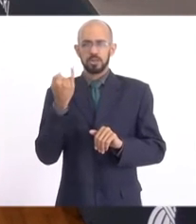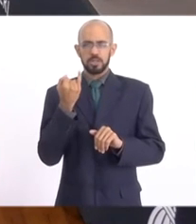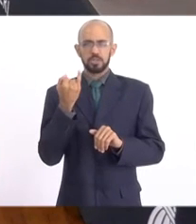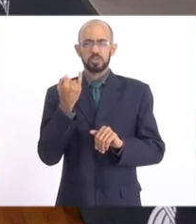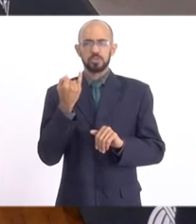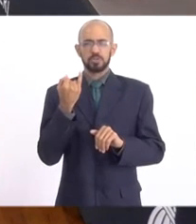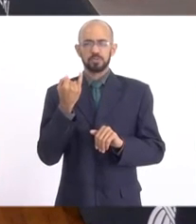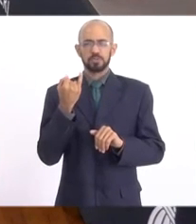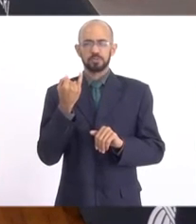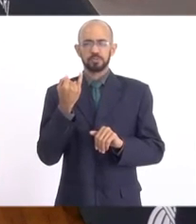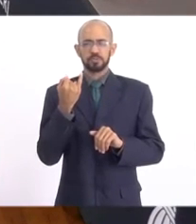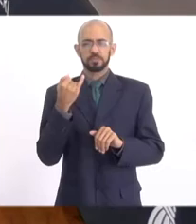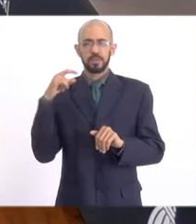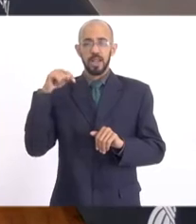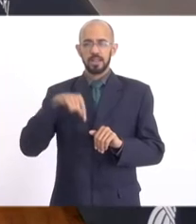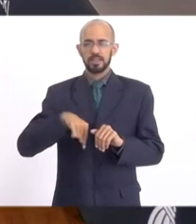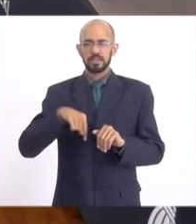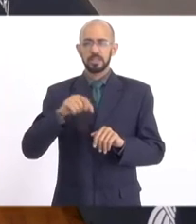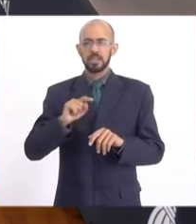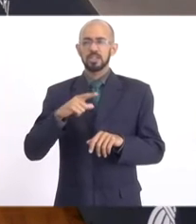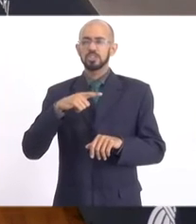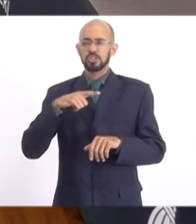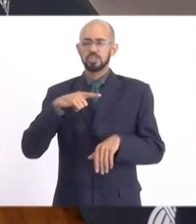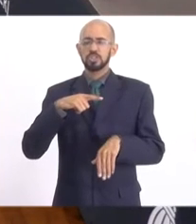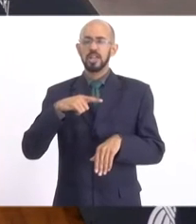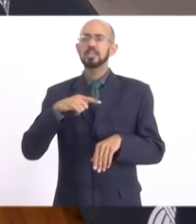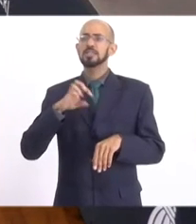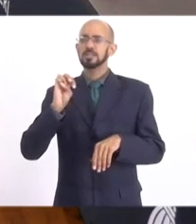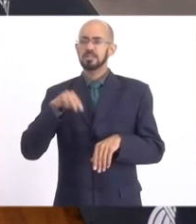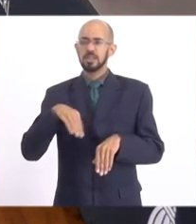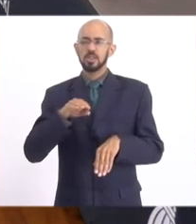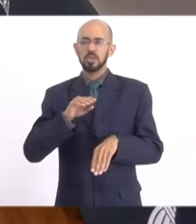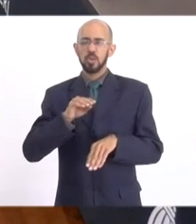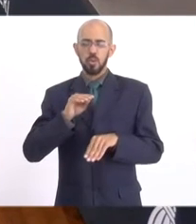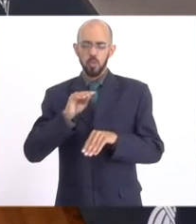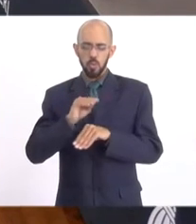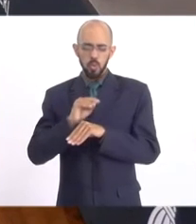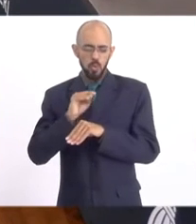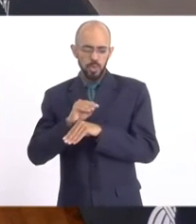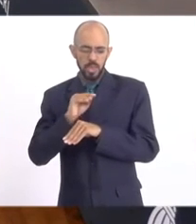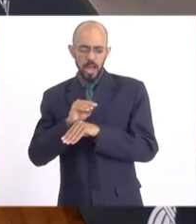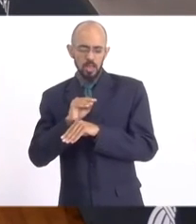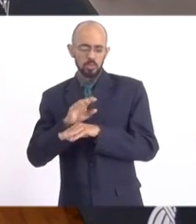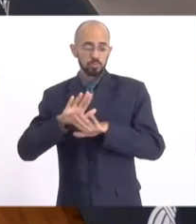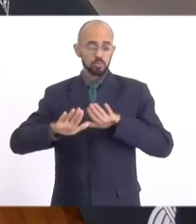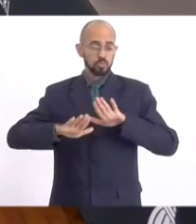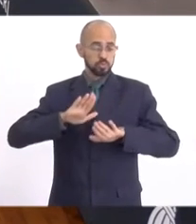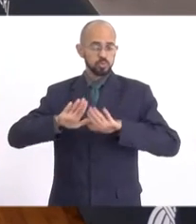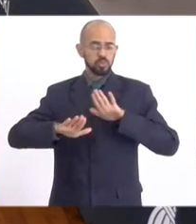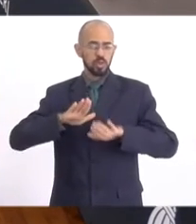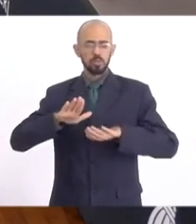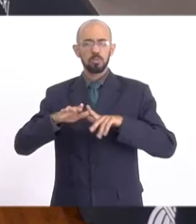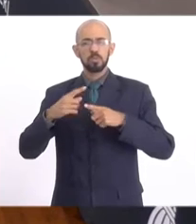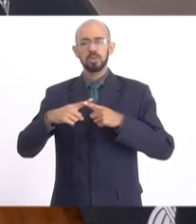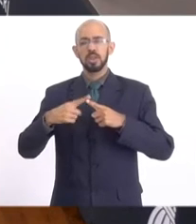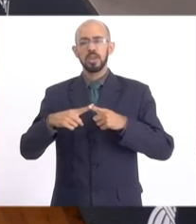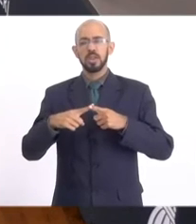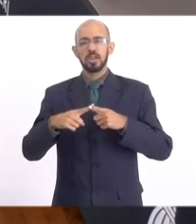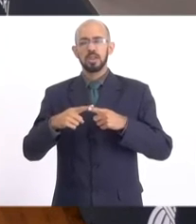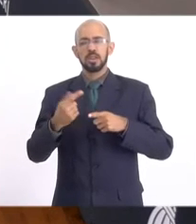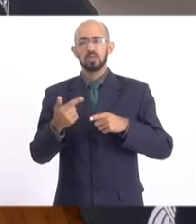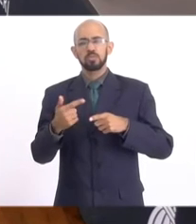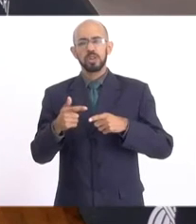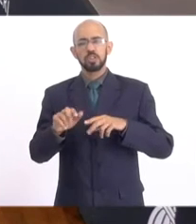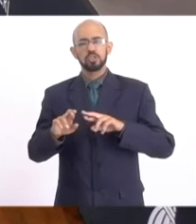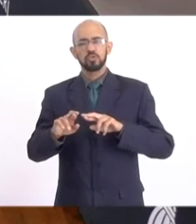E aqui nós tivemos um cuidado desde o início de que não havia diferença